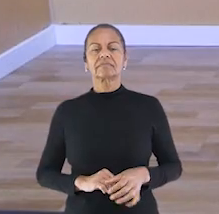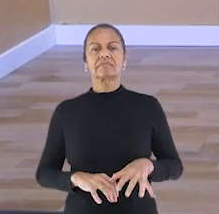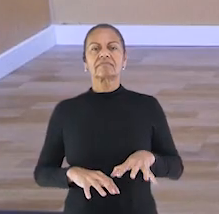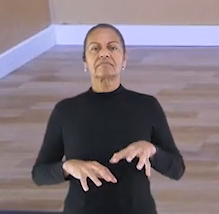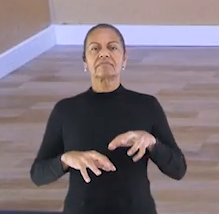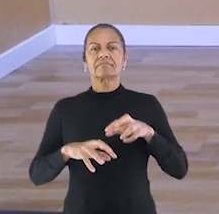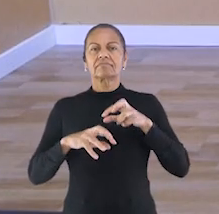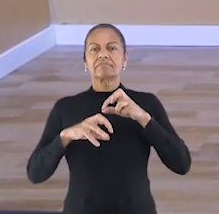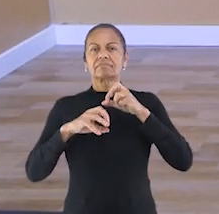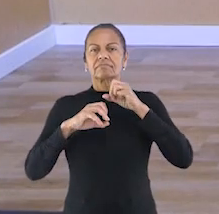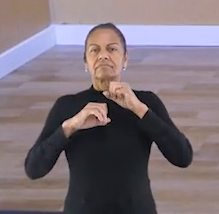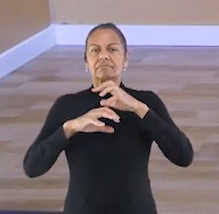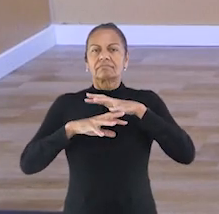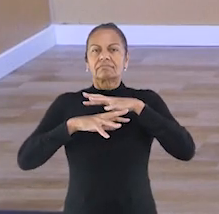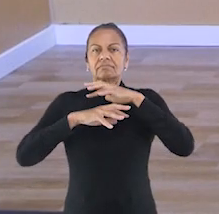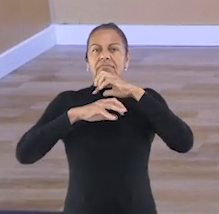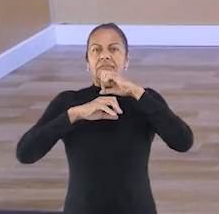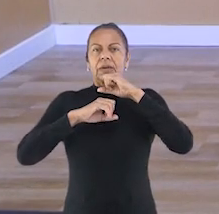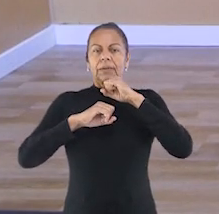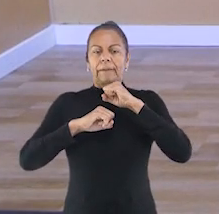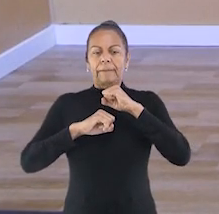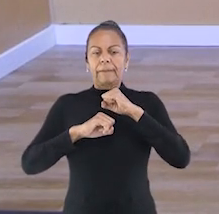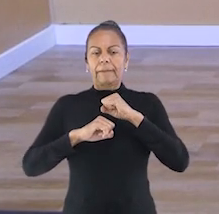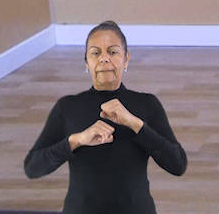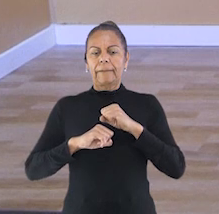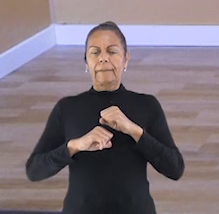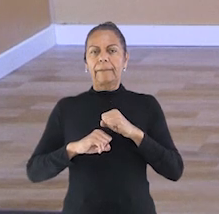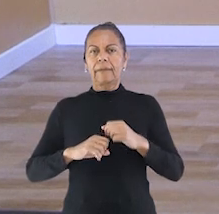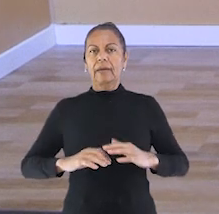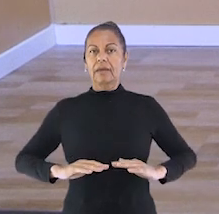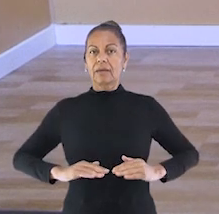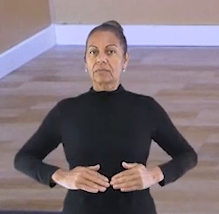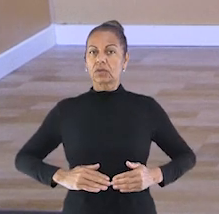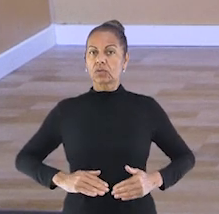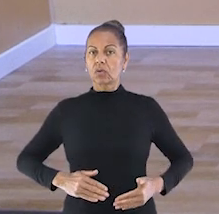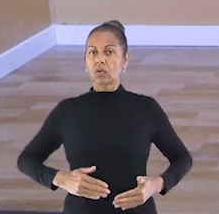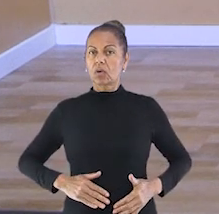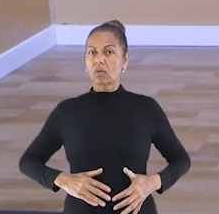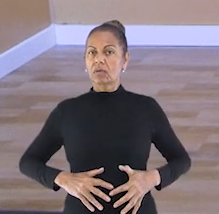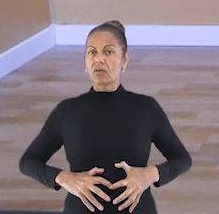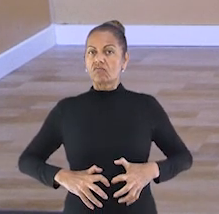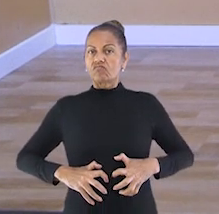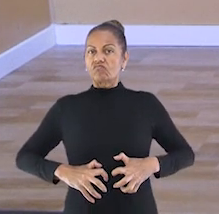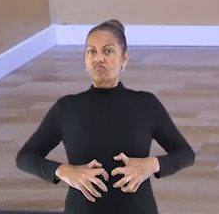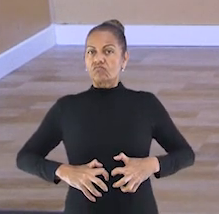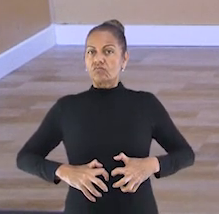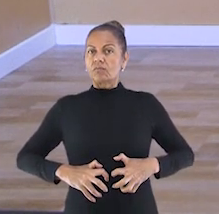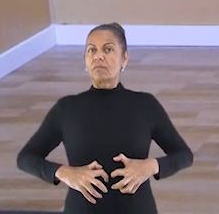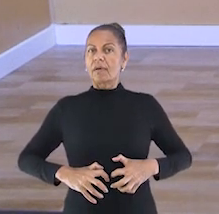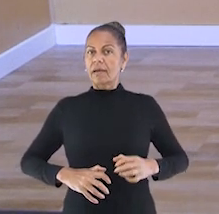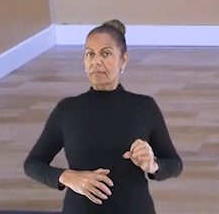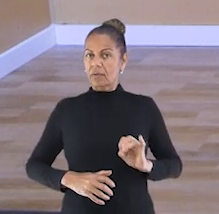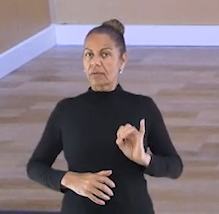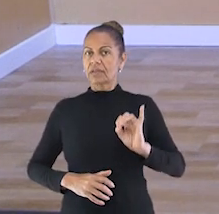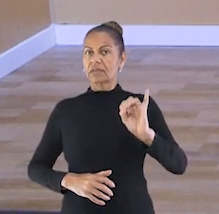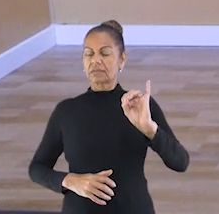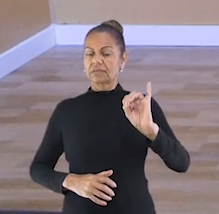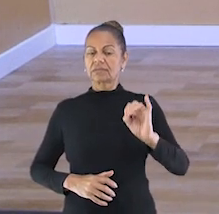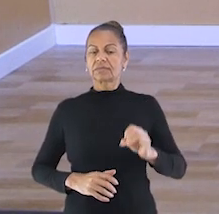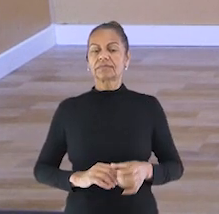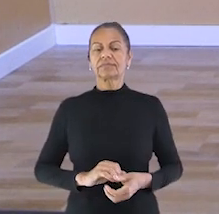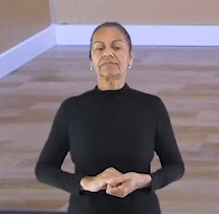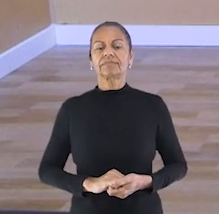Vinte. Respira. Não esqueça de contrair o abdômen e o glúteo. Beleza?